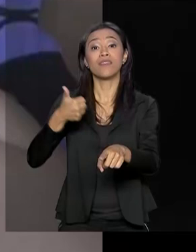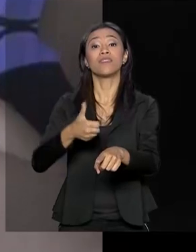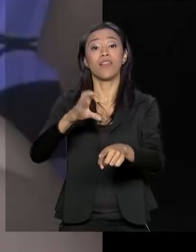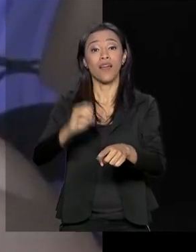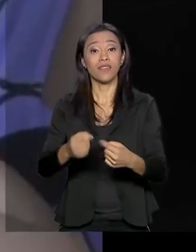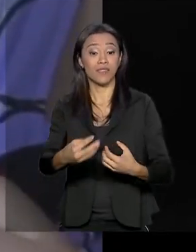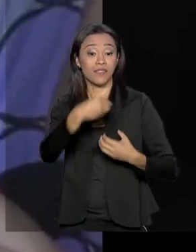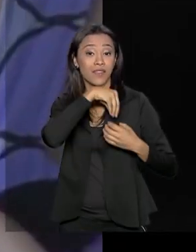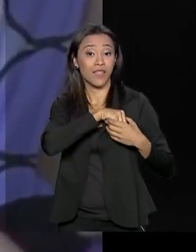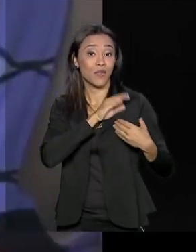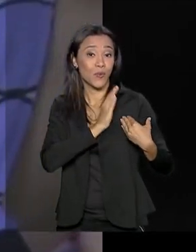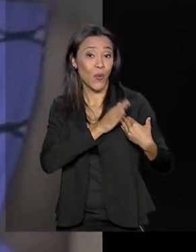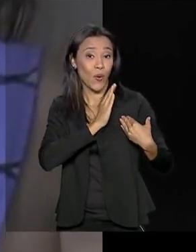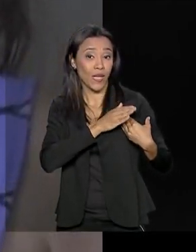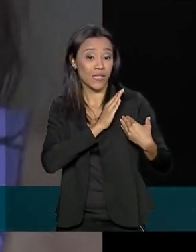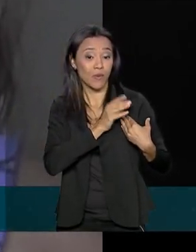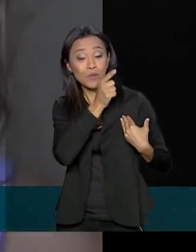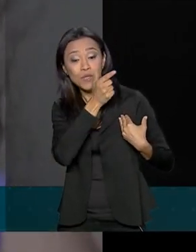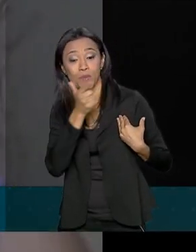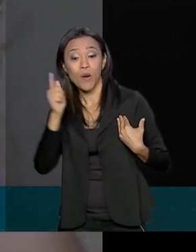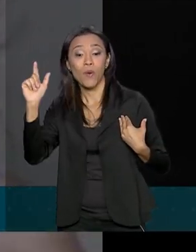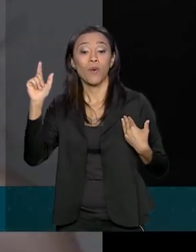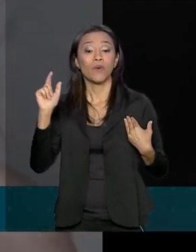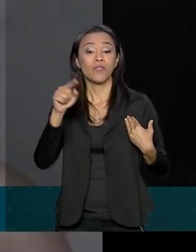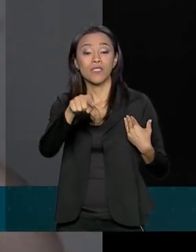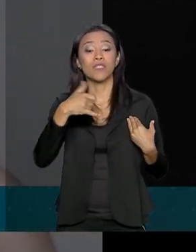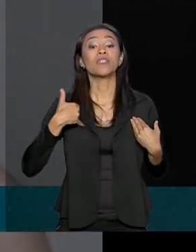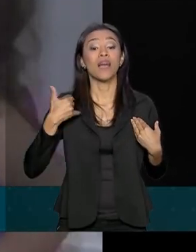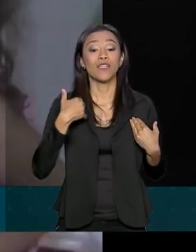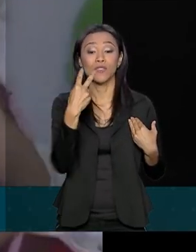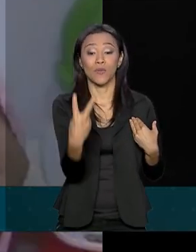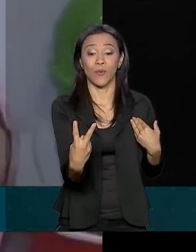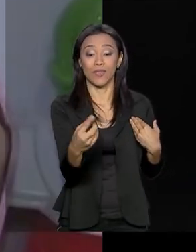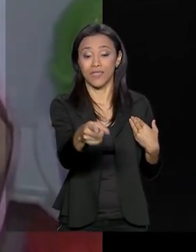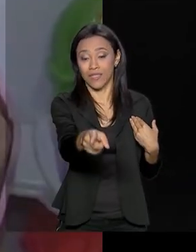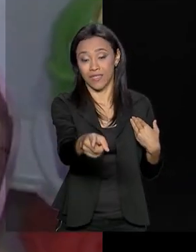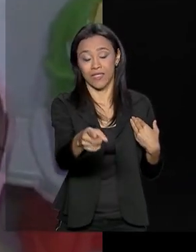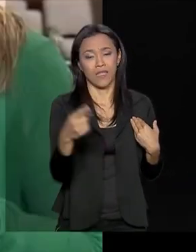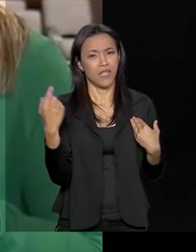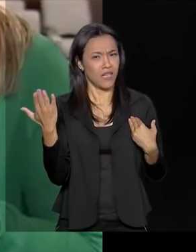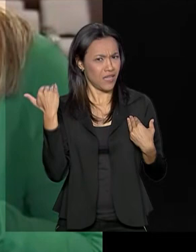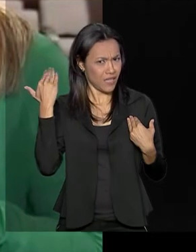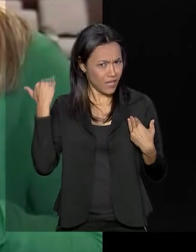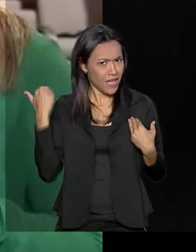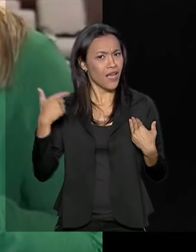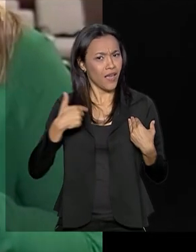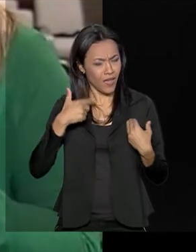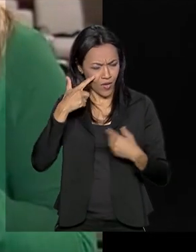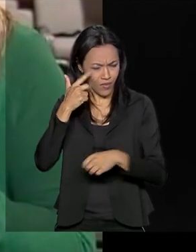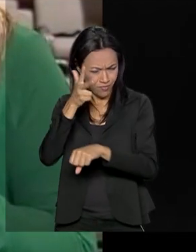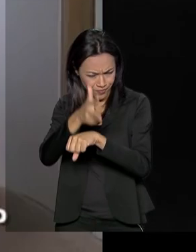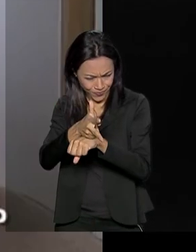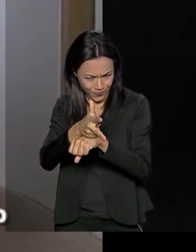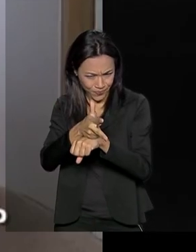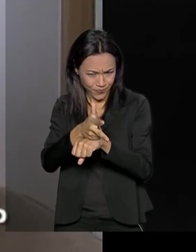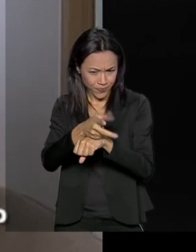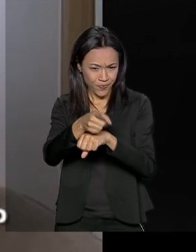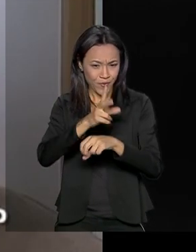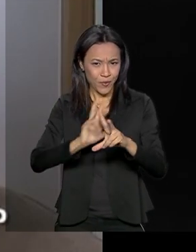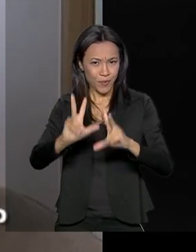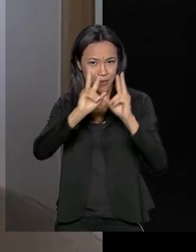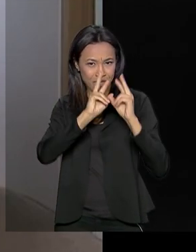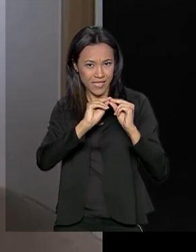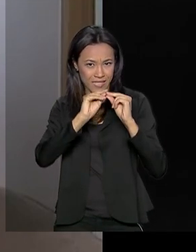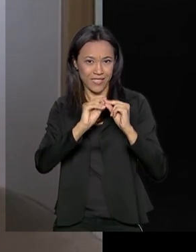carrega no peito um coração que ganhou quando tinha 2 anos. E na época, eu registrei a felicidade do presente